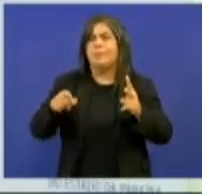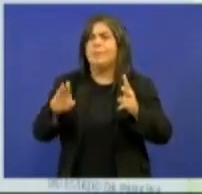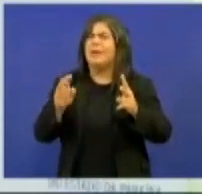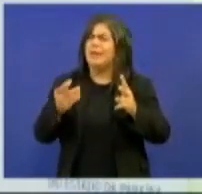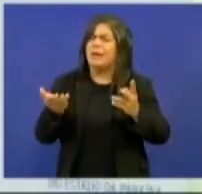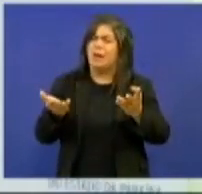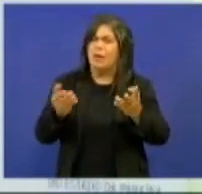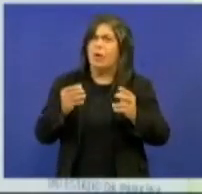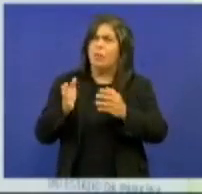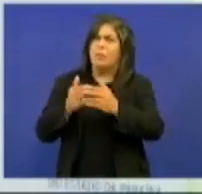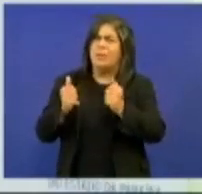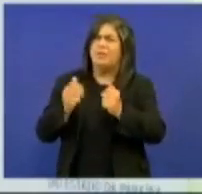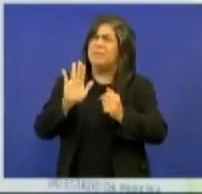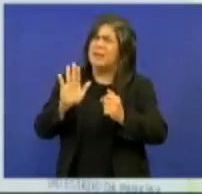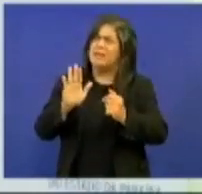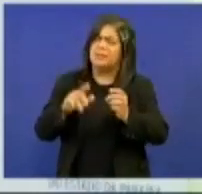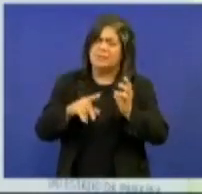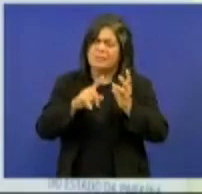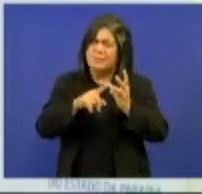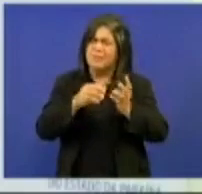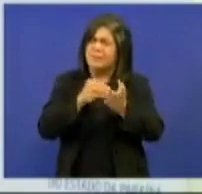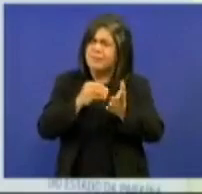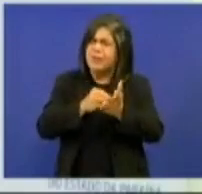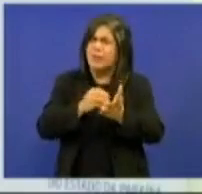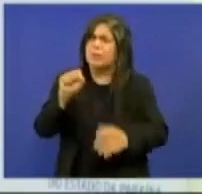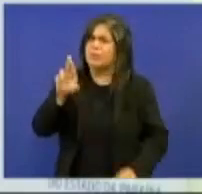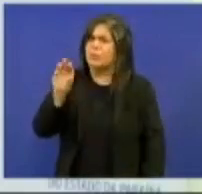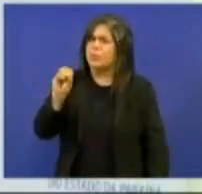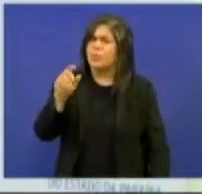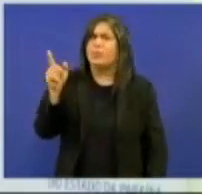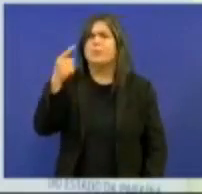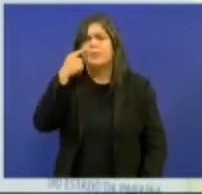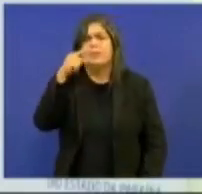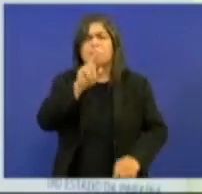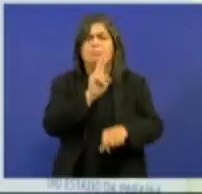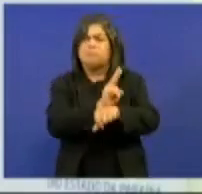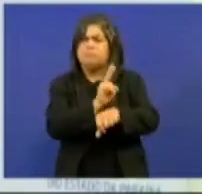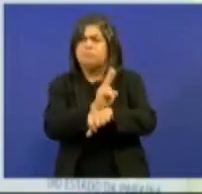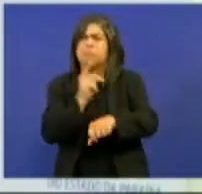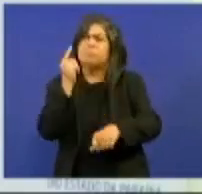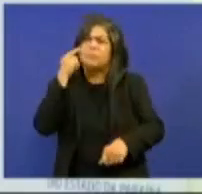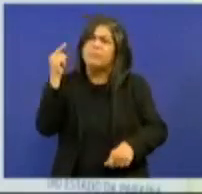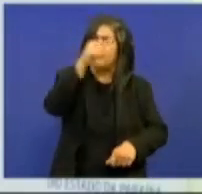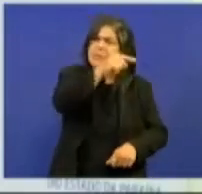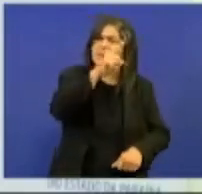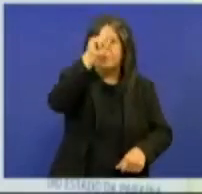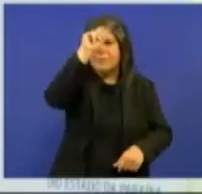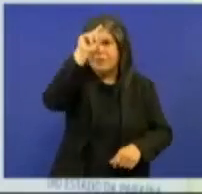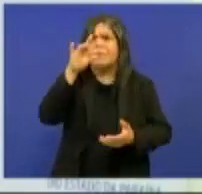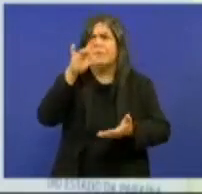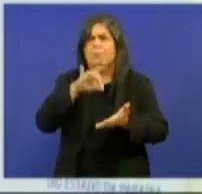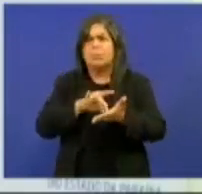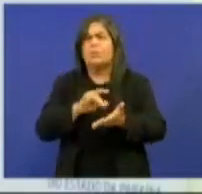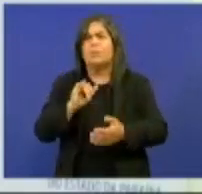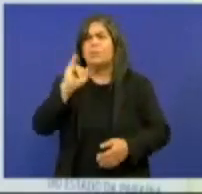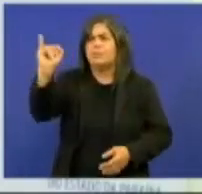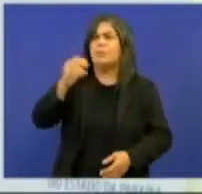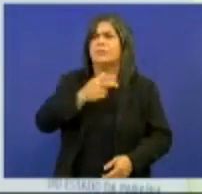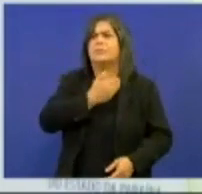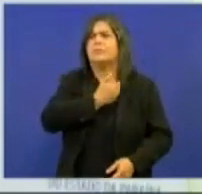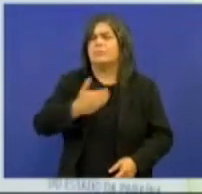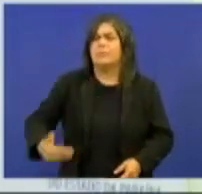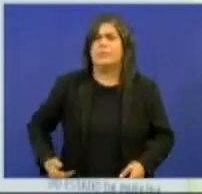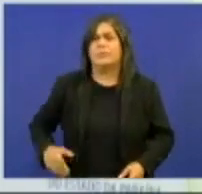pedi aos órgãos fiscalizadores que possam fazer uma visita e acionar o governador João